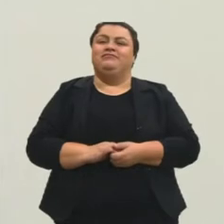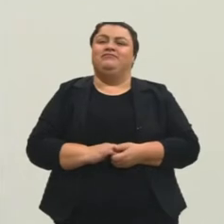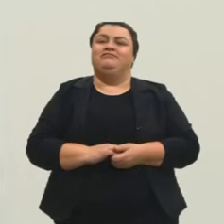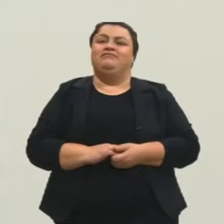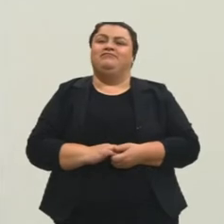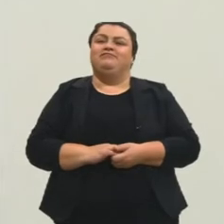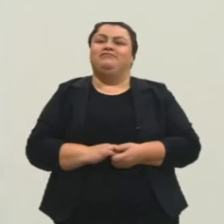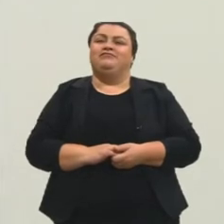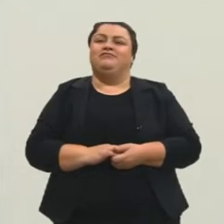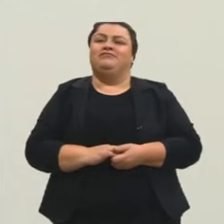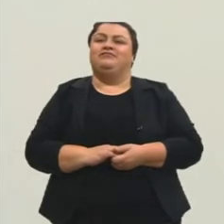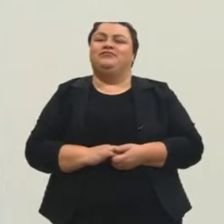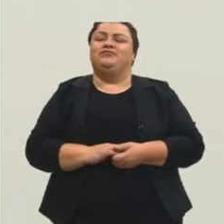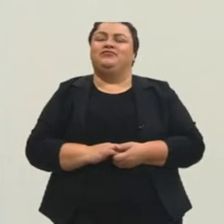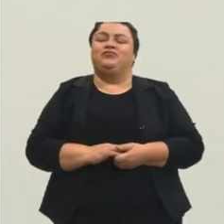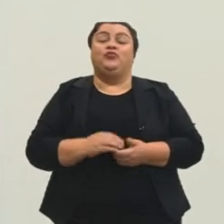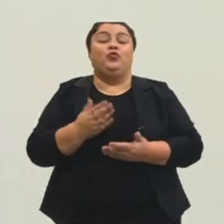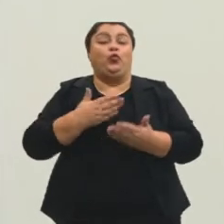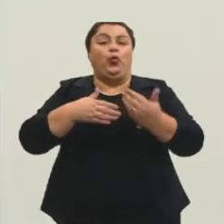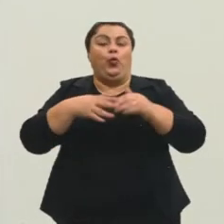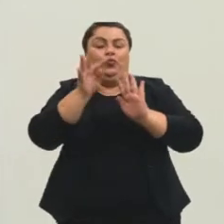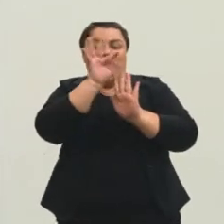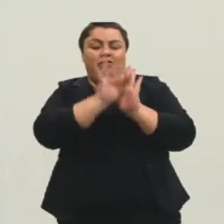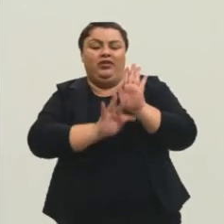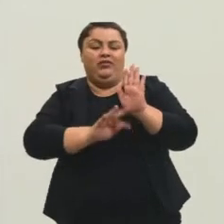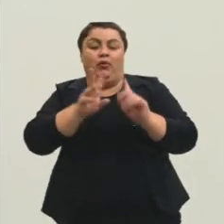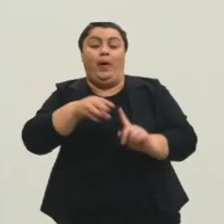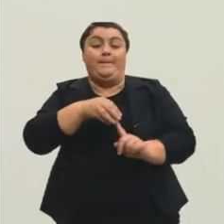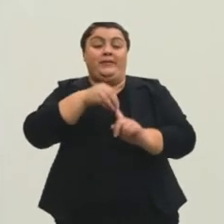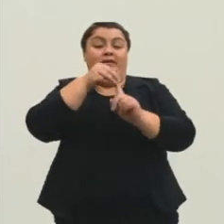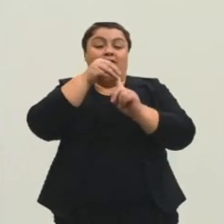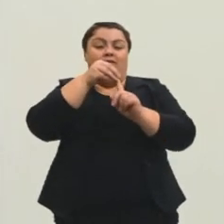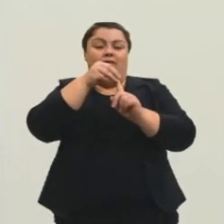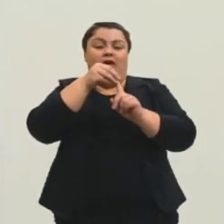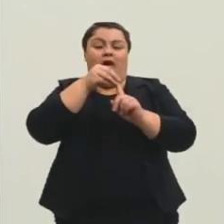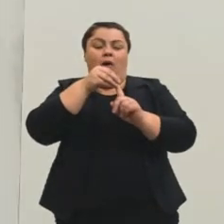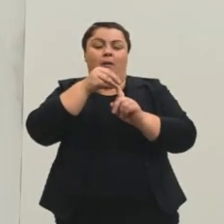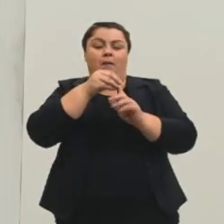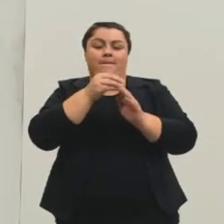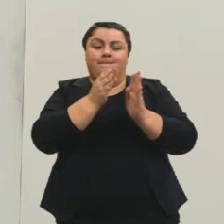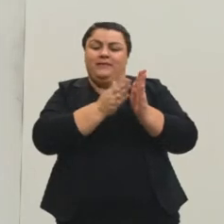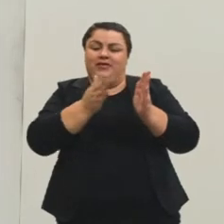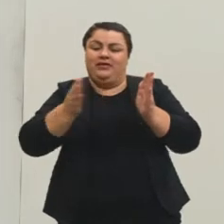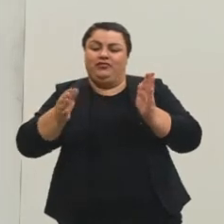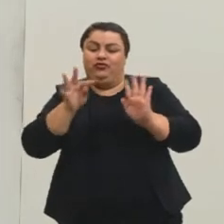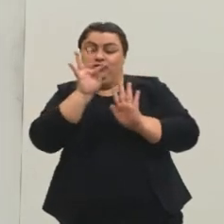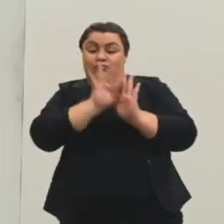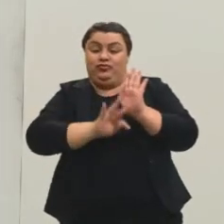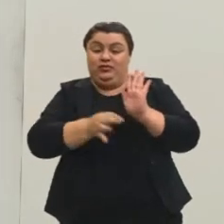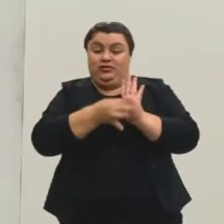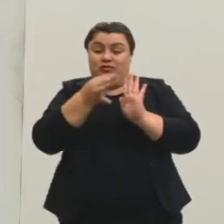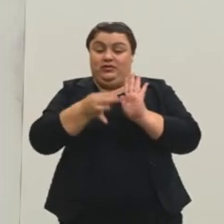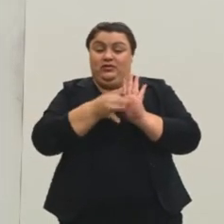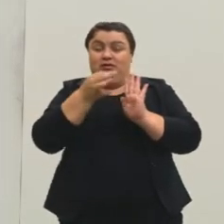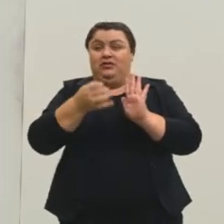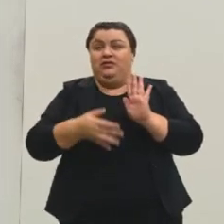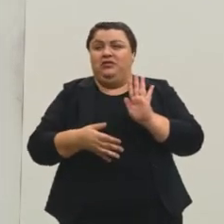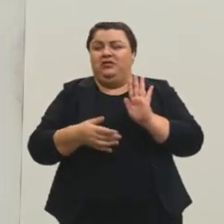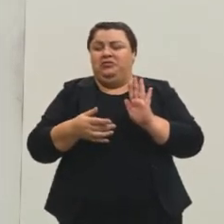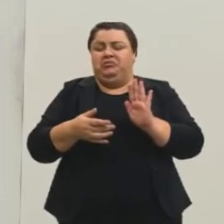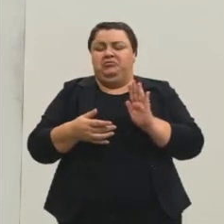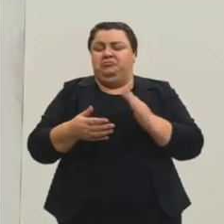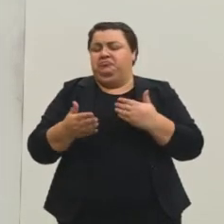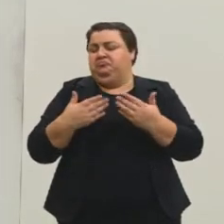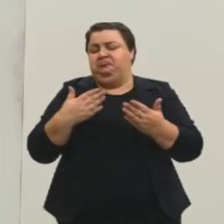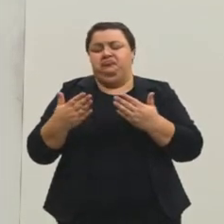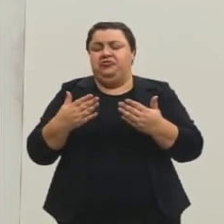Opinião durante todo o texto, tá? A principal parte de um texto dissertativo argumentativo, indiferente se ele é Enem ou